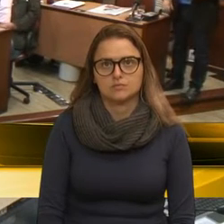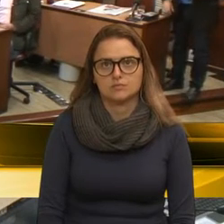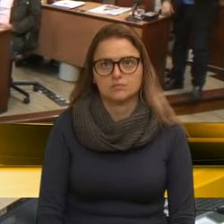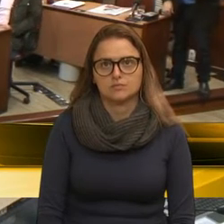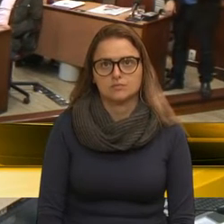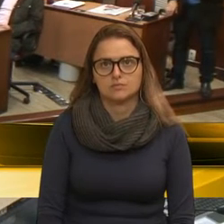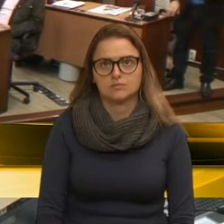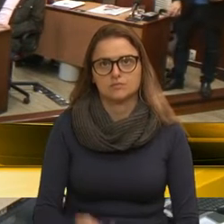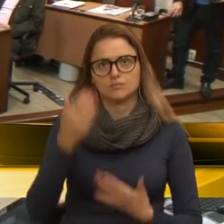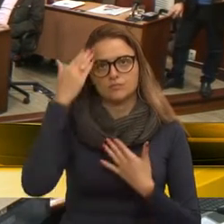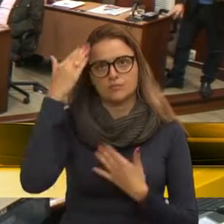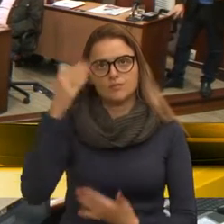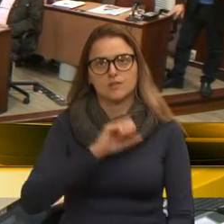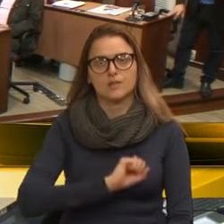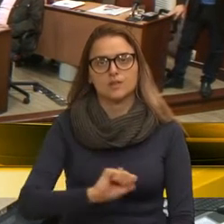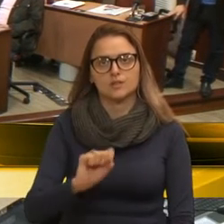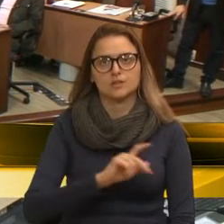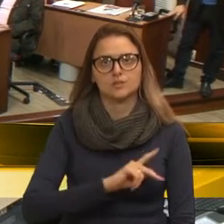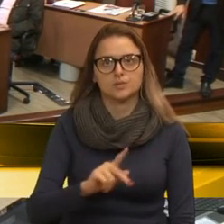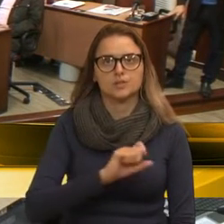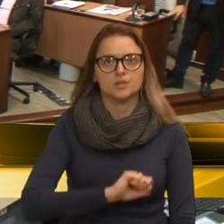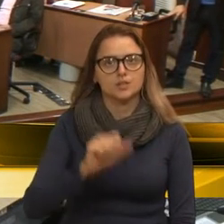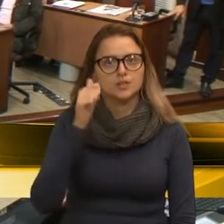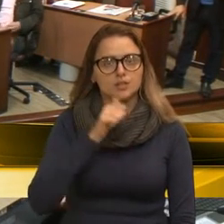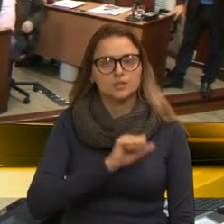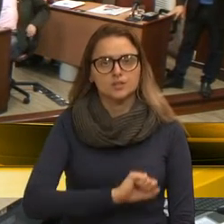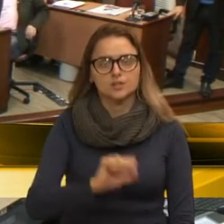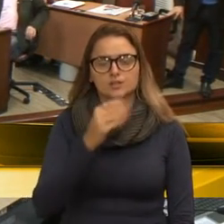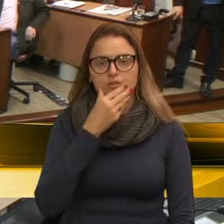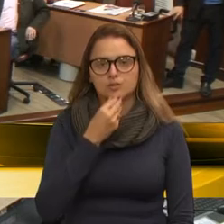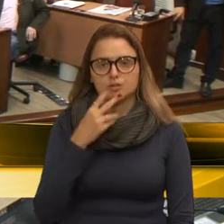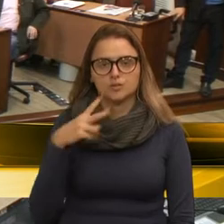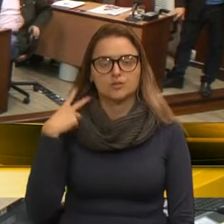Obrigado, senhor presidente, senhoras e senhores vereadores.